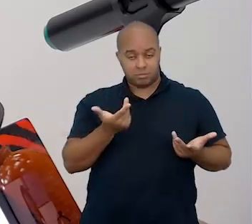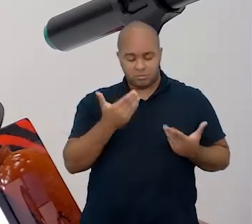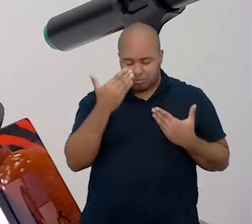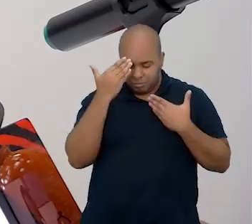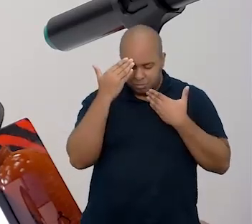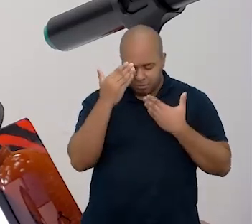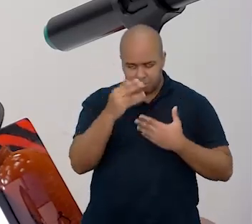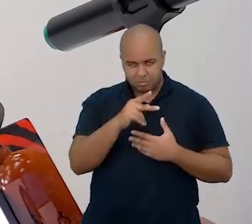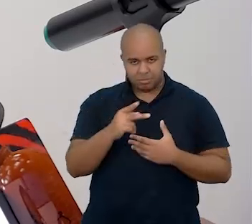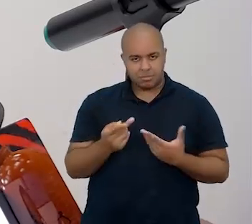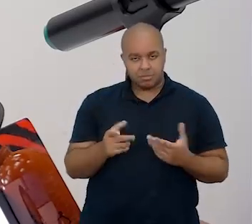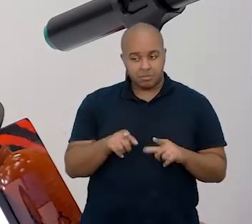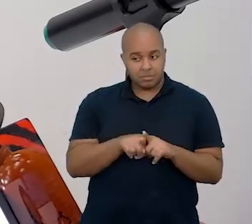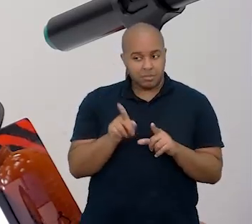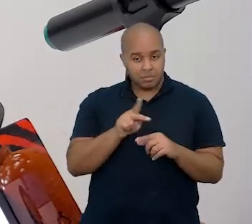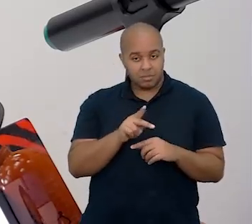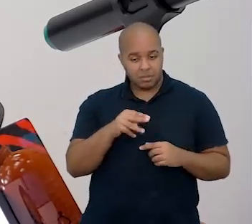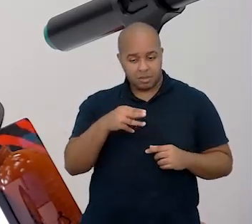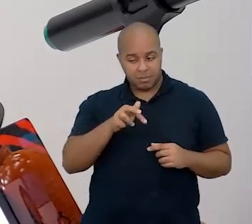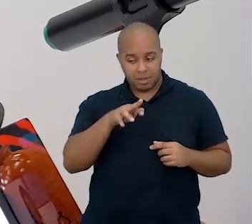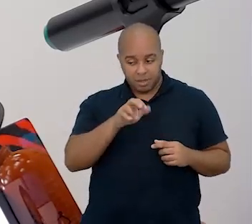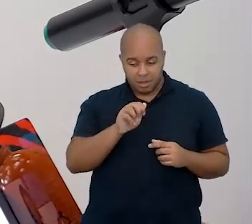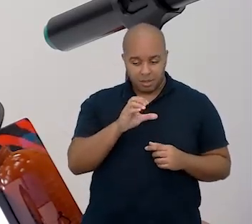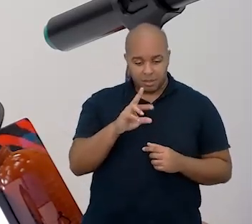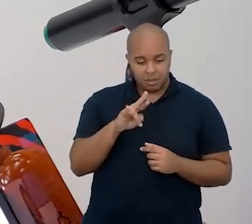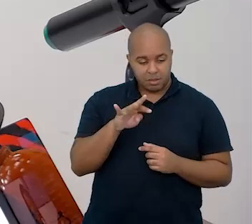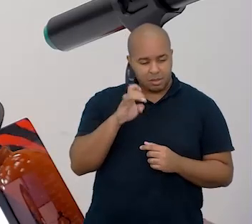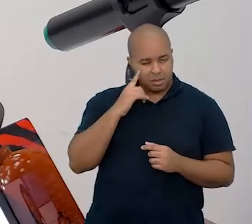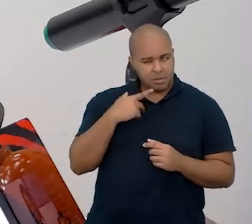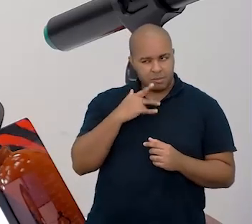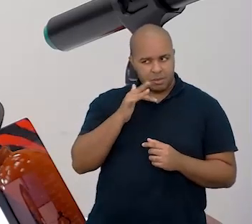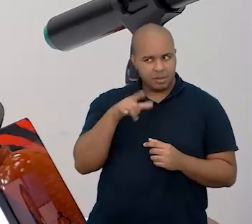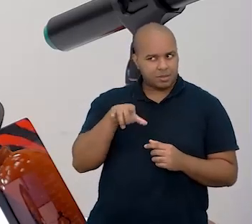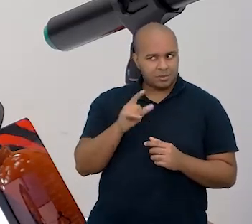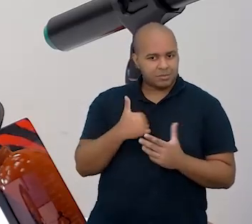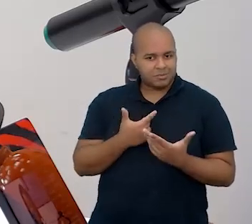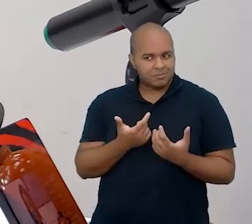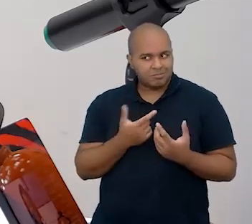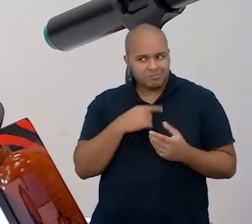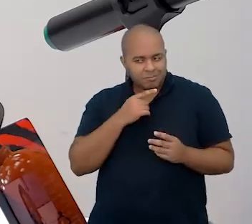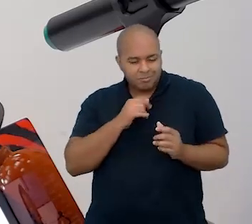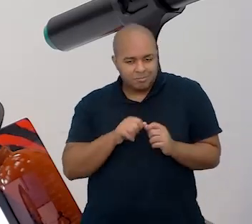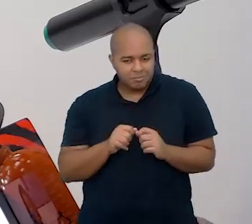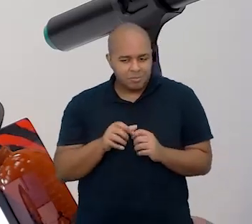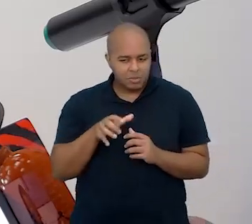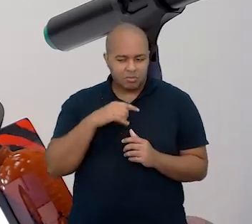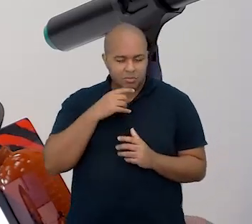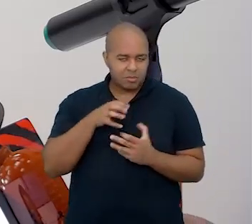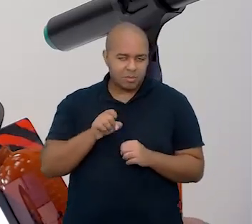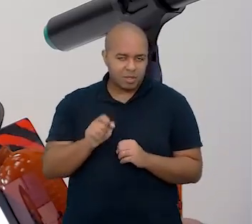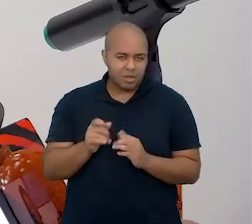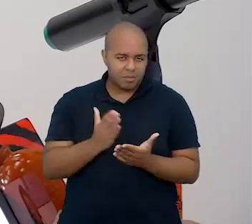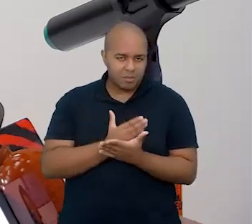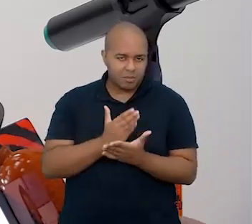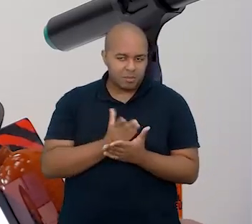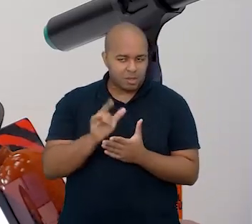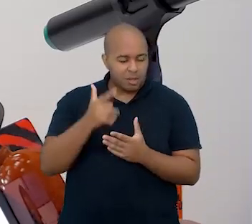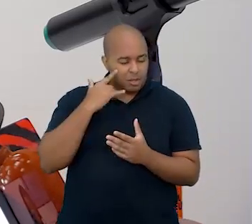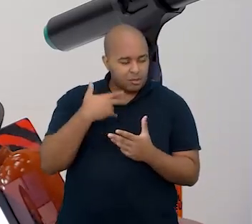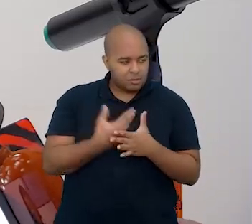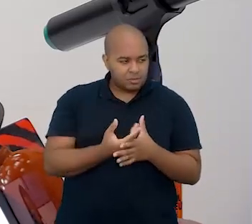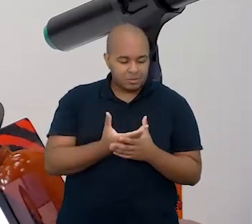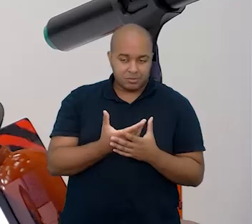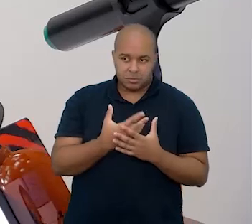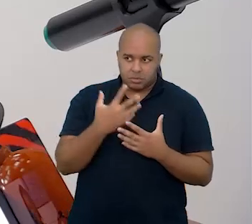obrigada, professora. E a professora Maria Cristina, os meus pais não me deixavam pegar nos livros, eram bem